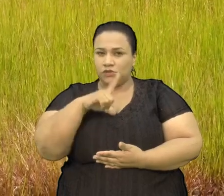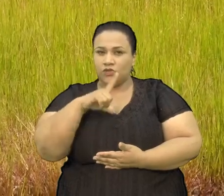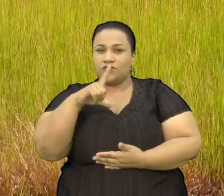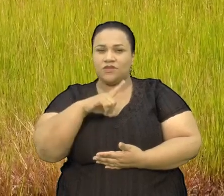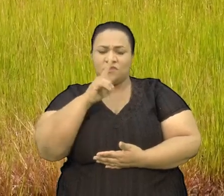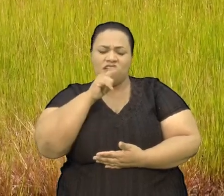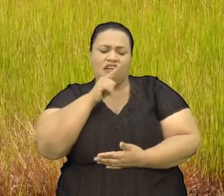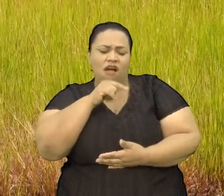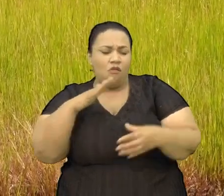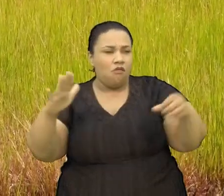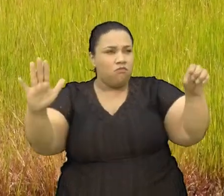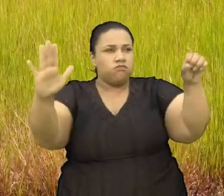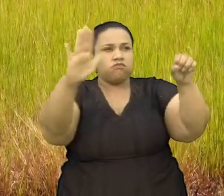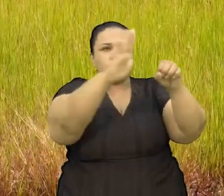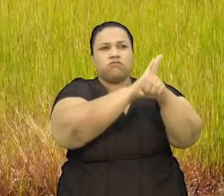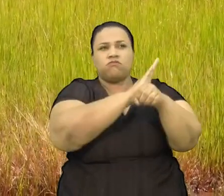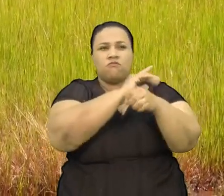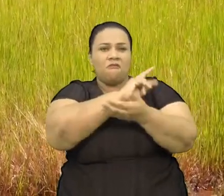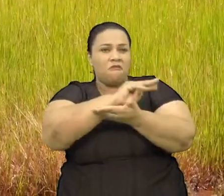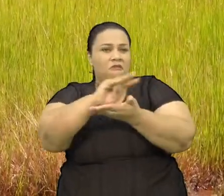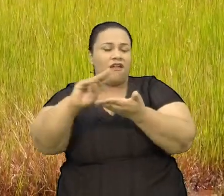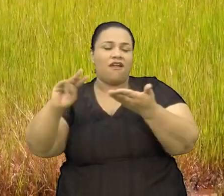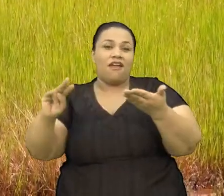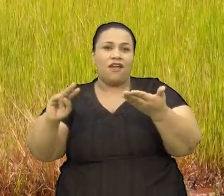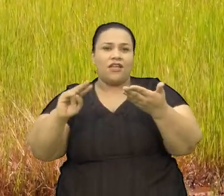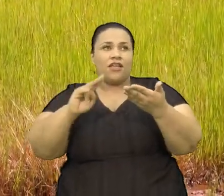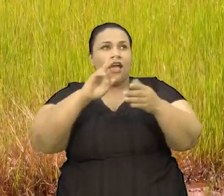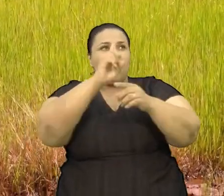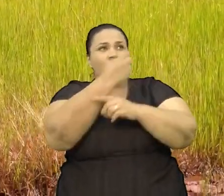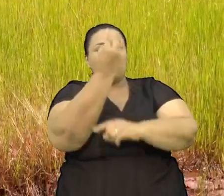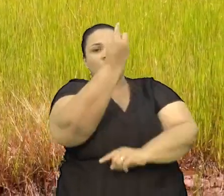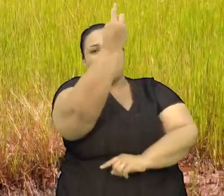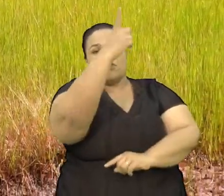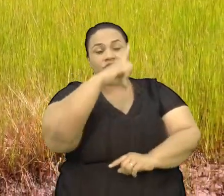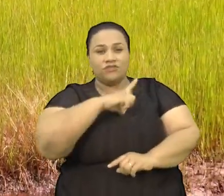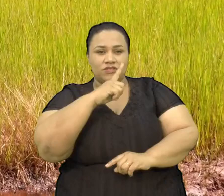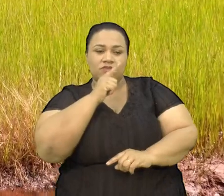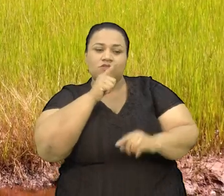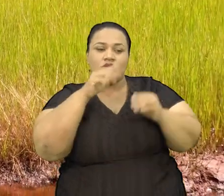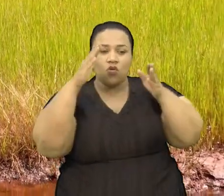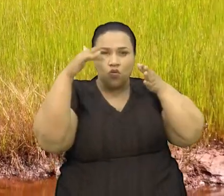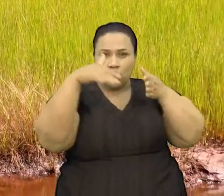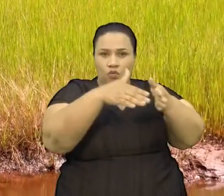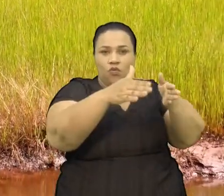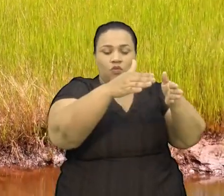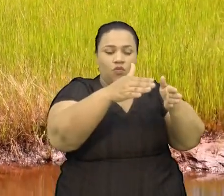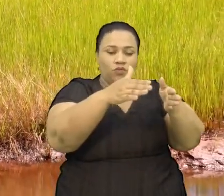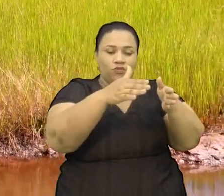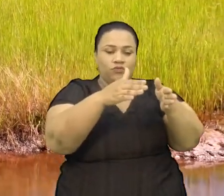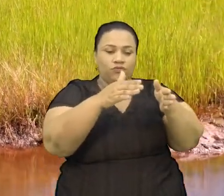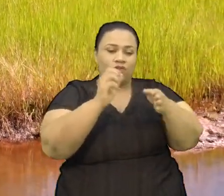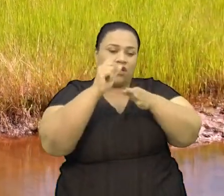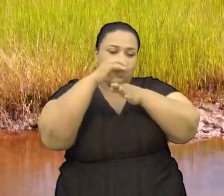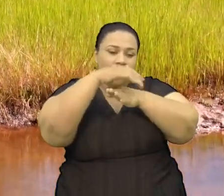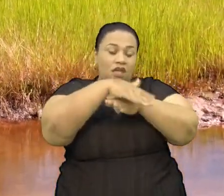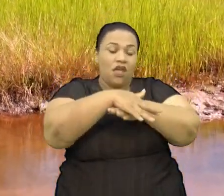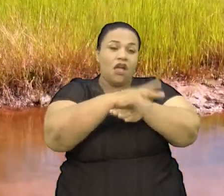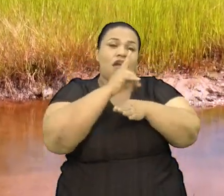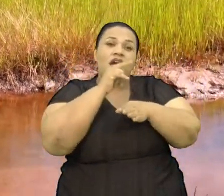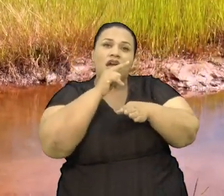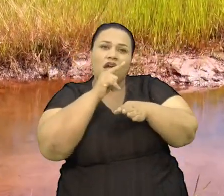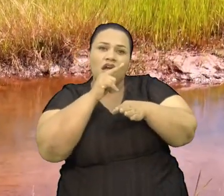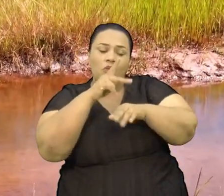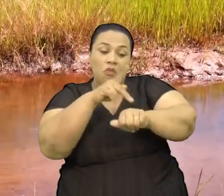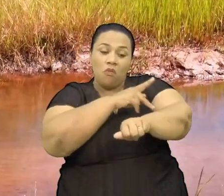Nós temos Água Em abundância Logo ali no alto Nós temos A nascente Desse córrego Água